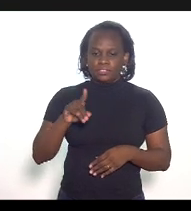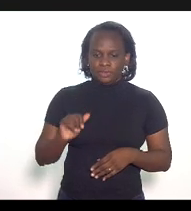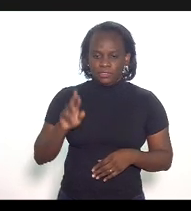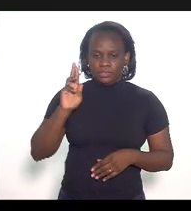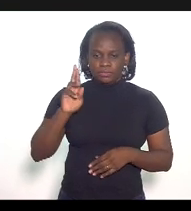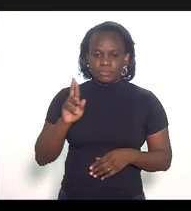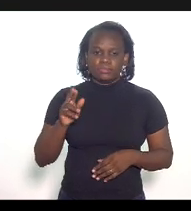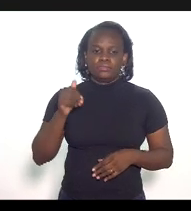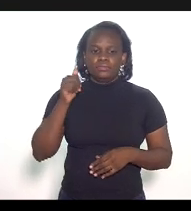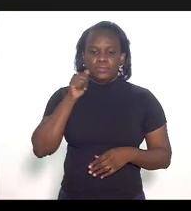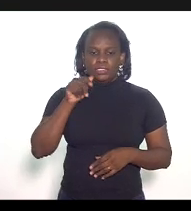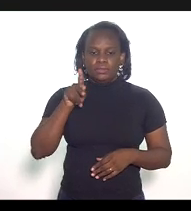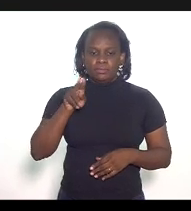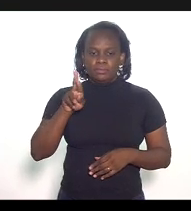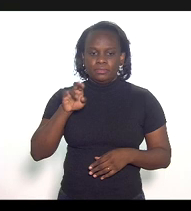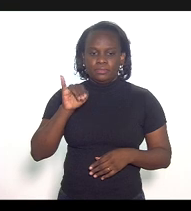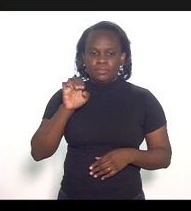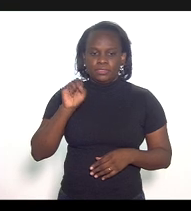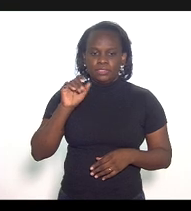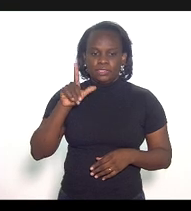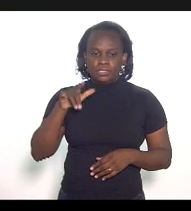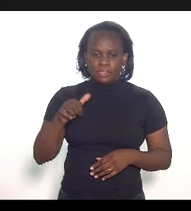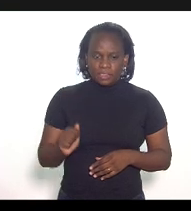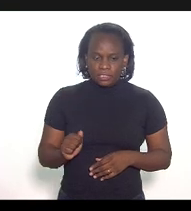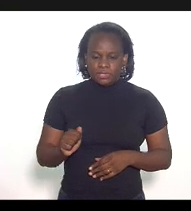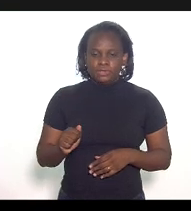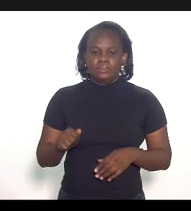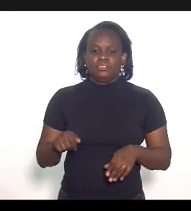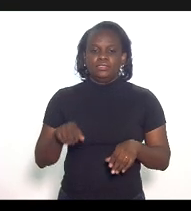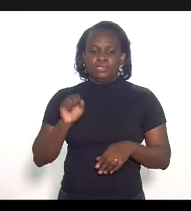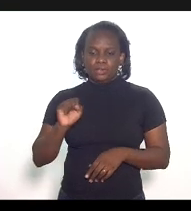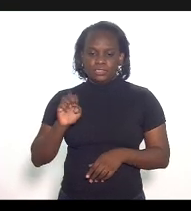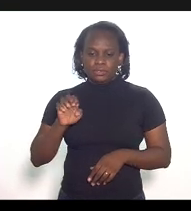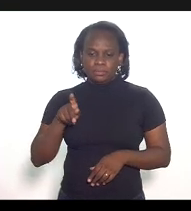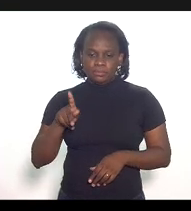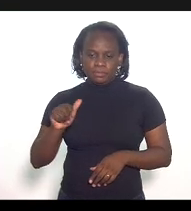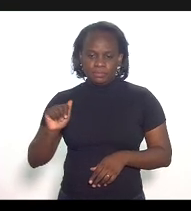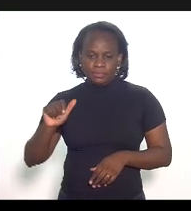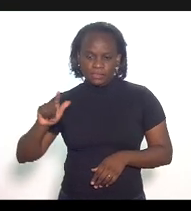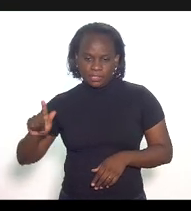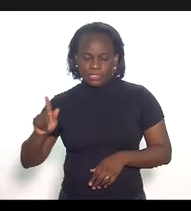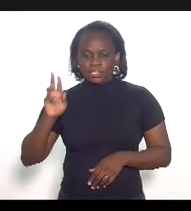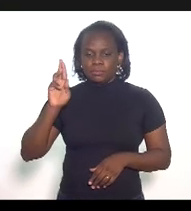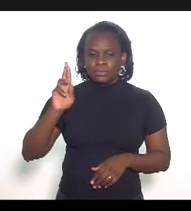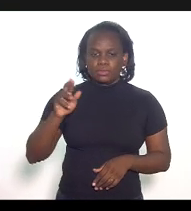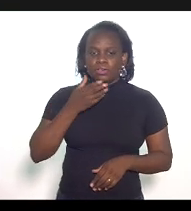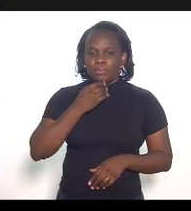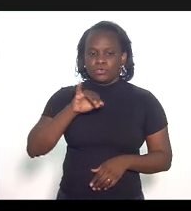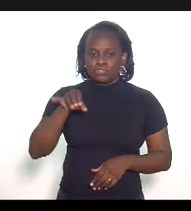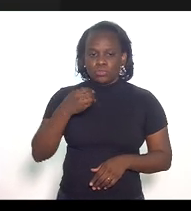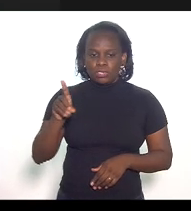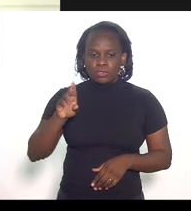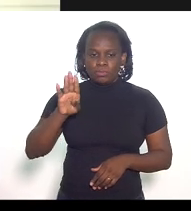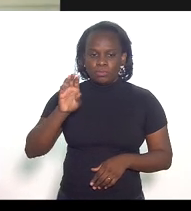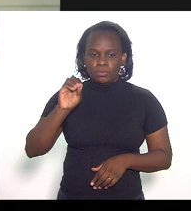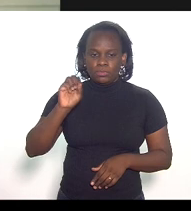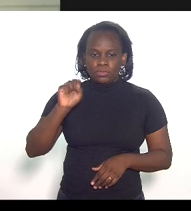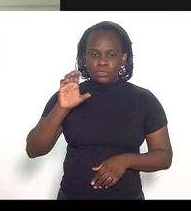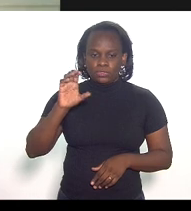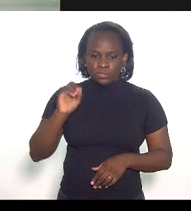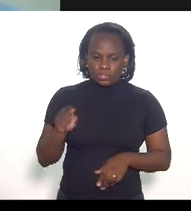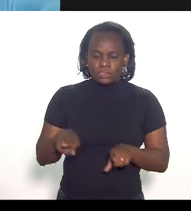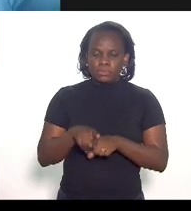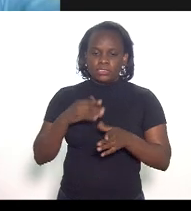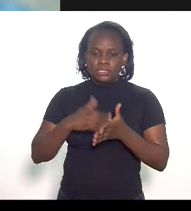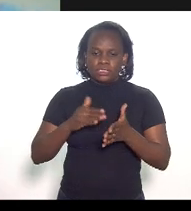pela Priscila Sacalém, a CEPLAG, representada pelo João Bosco, e a Secretaria